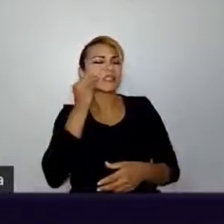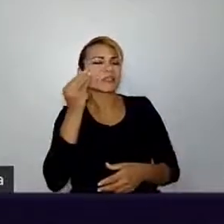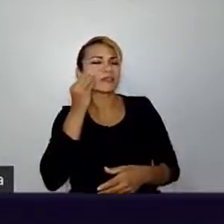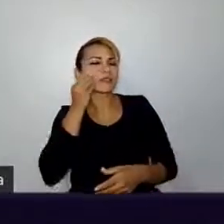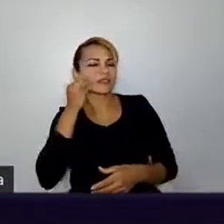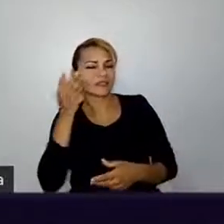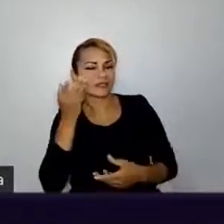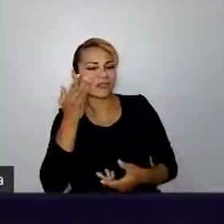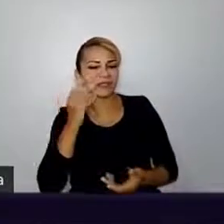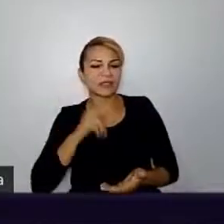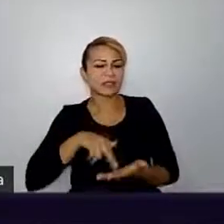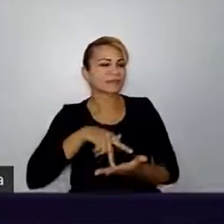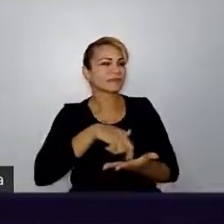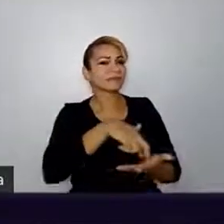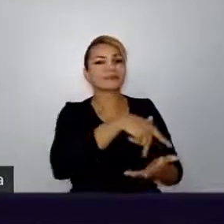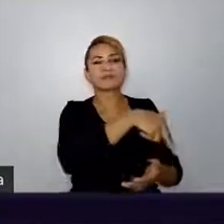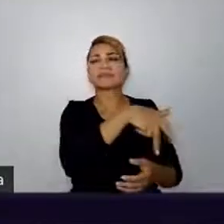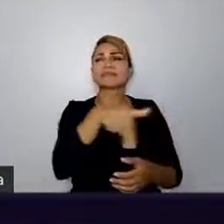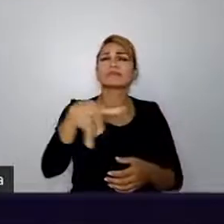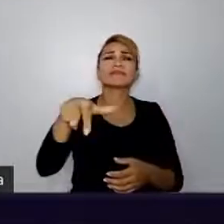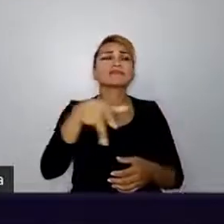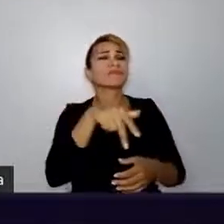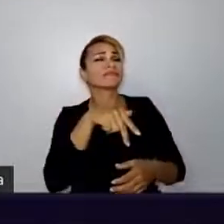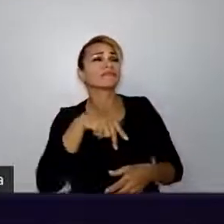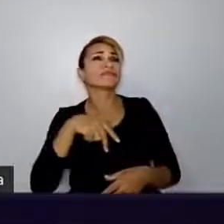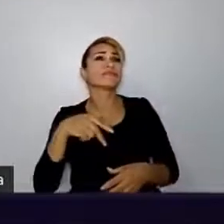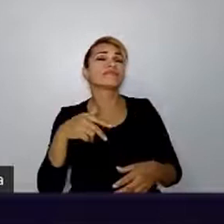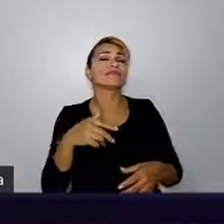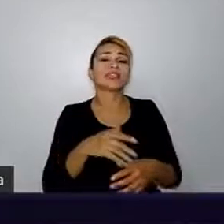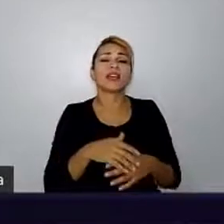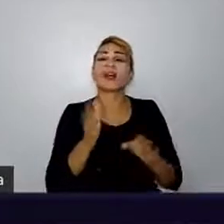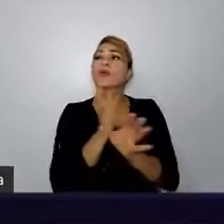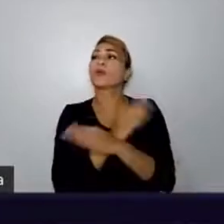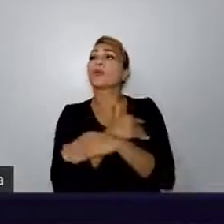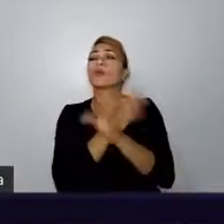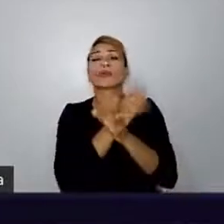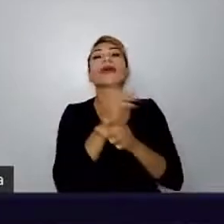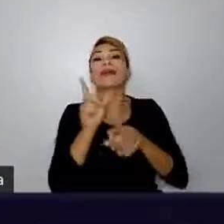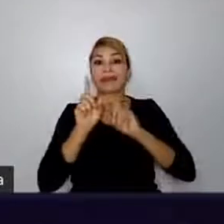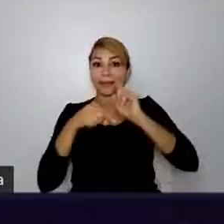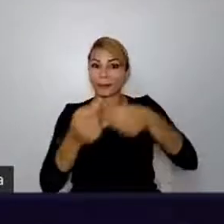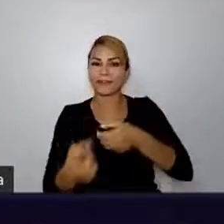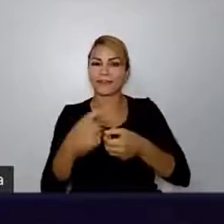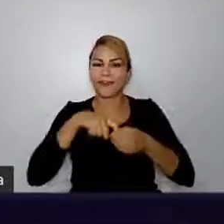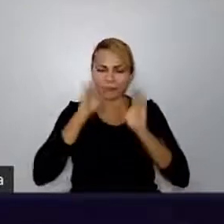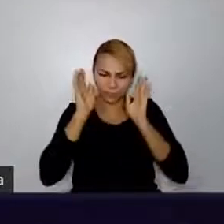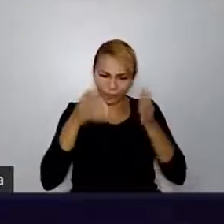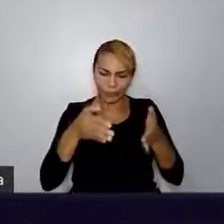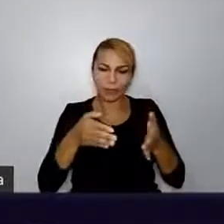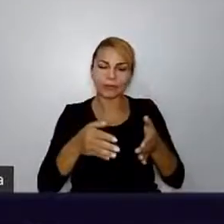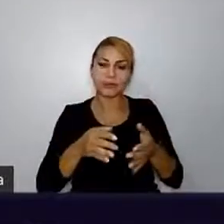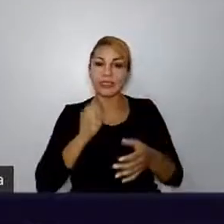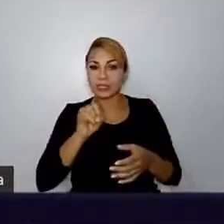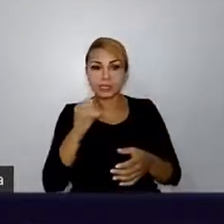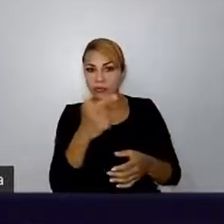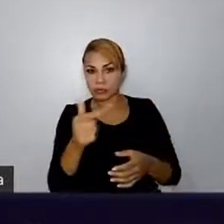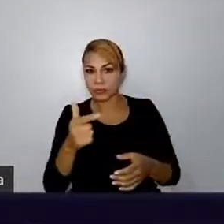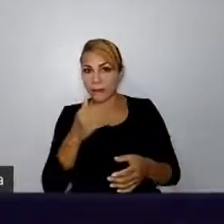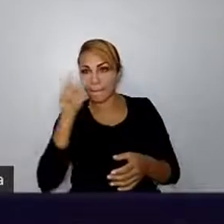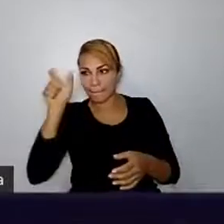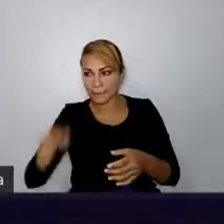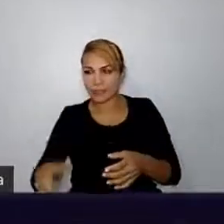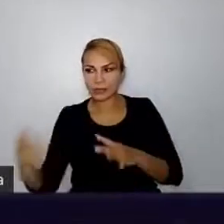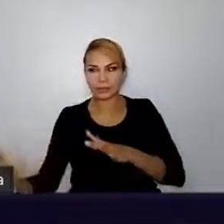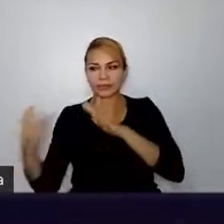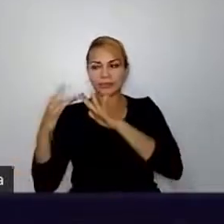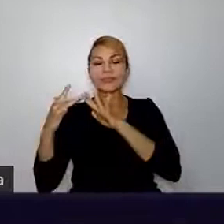caminhada, beber uma água para ver se muda a cabeça, perspectiva. Se eu não tiver uma pessoa que é tipo o meu coligado ali, o coligado do